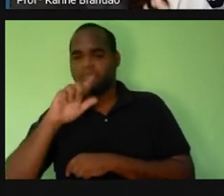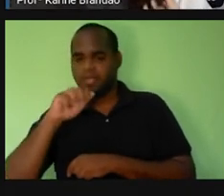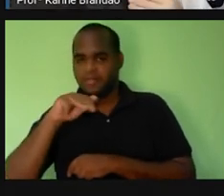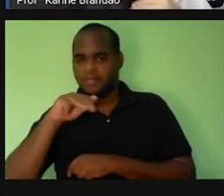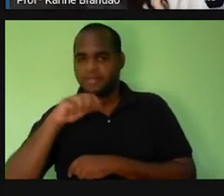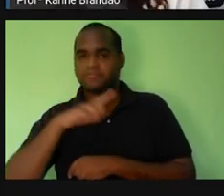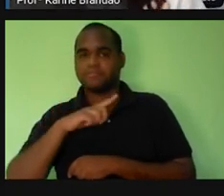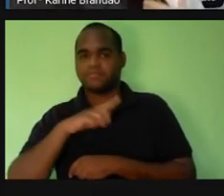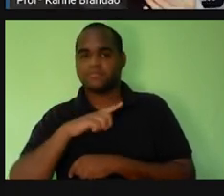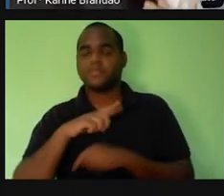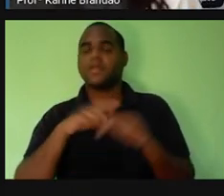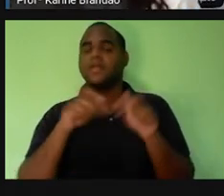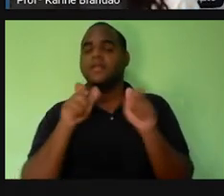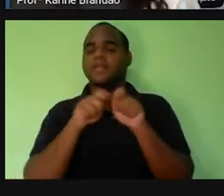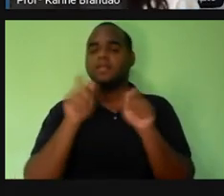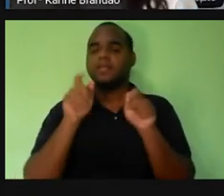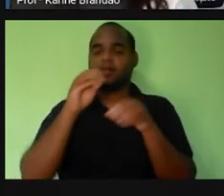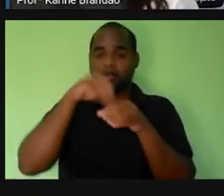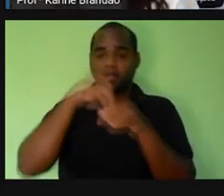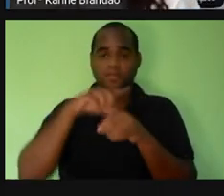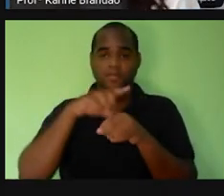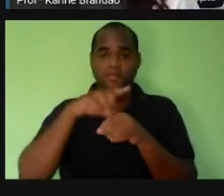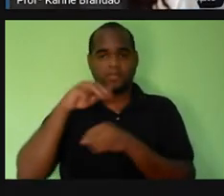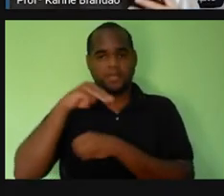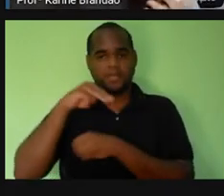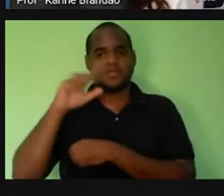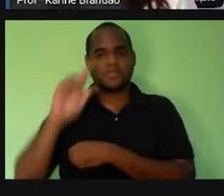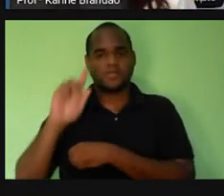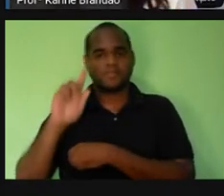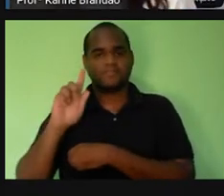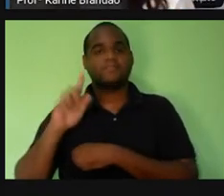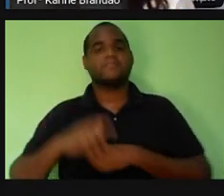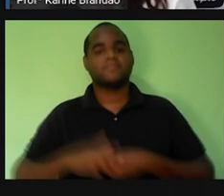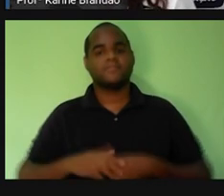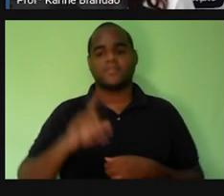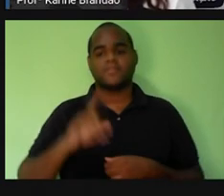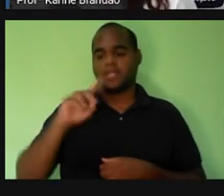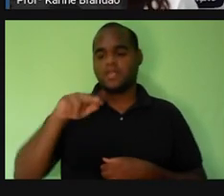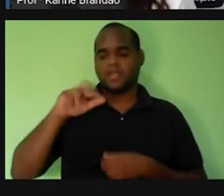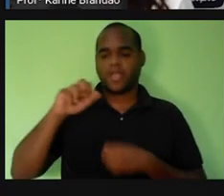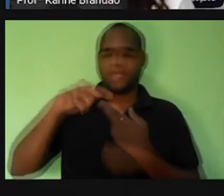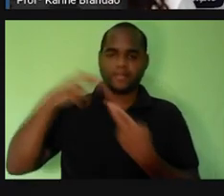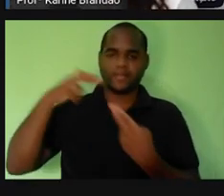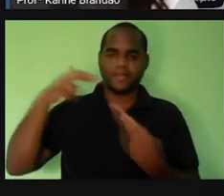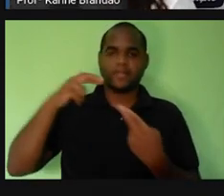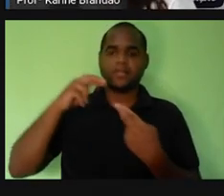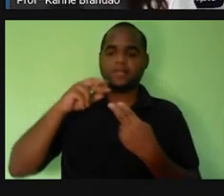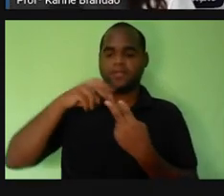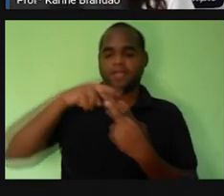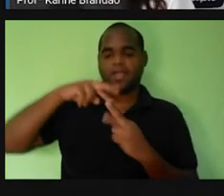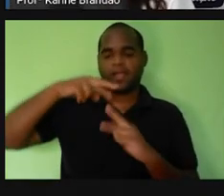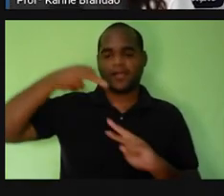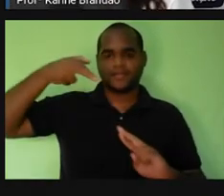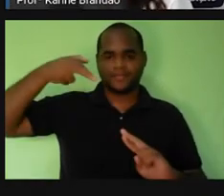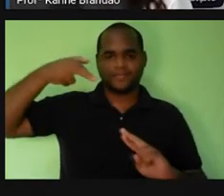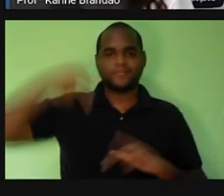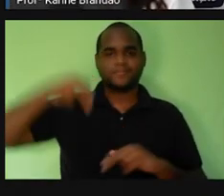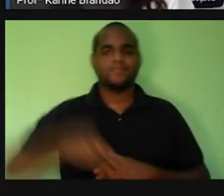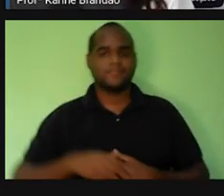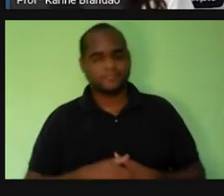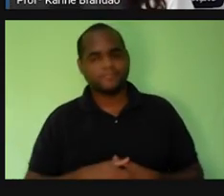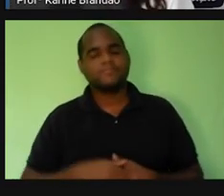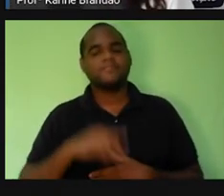citoplasma vai ter o quê? O material genético. Que é o DNA e o RNA, certo? Vimos também